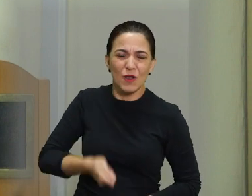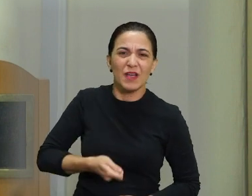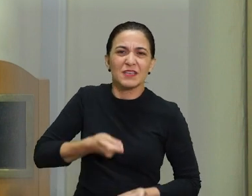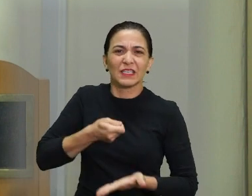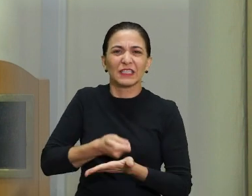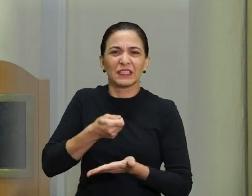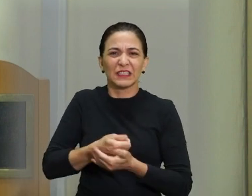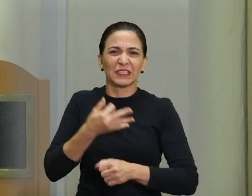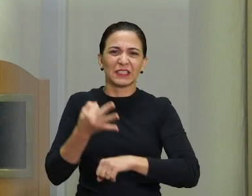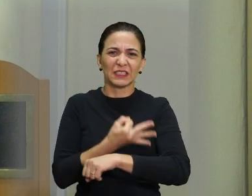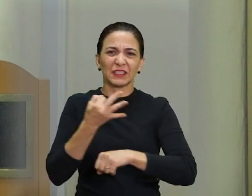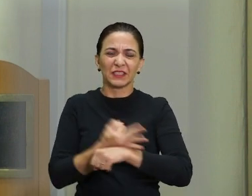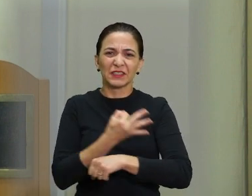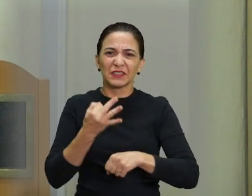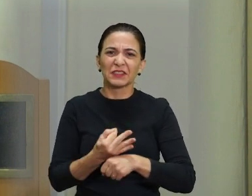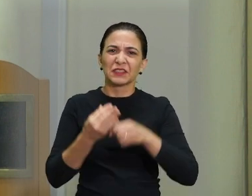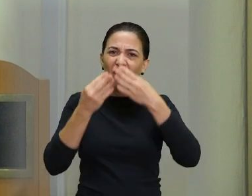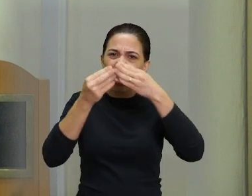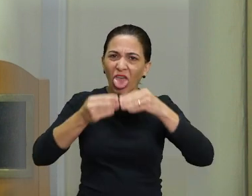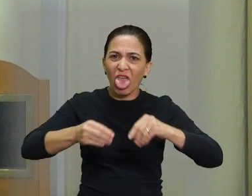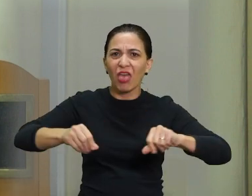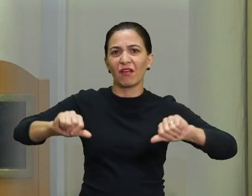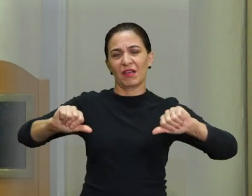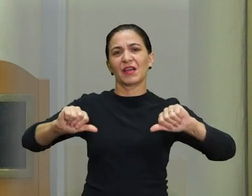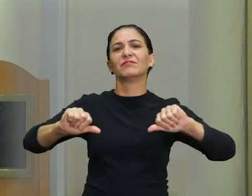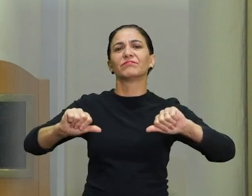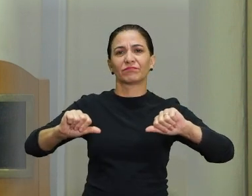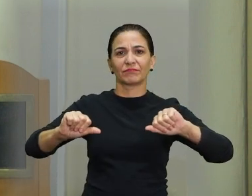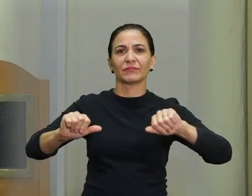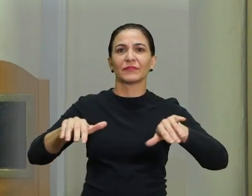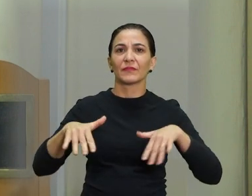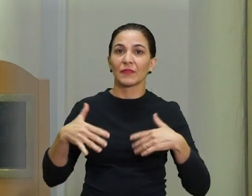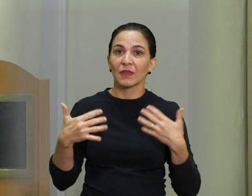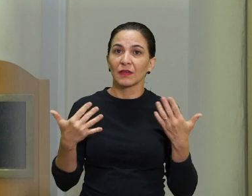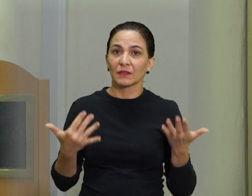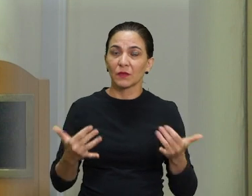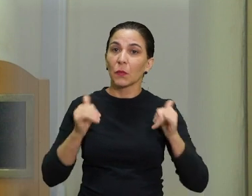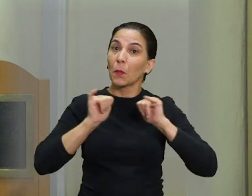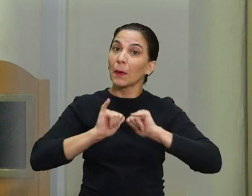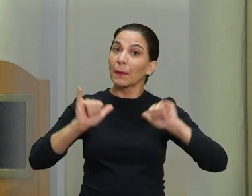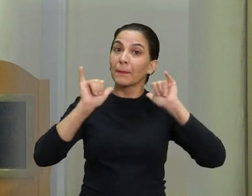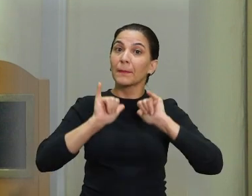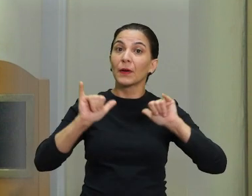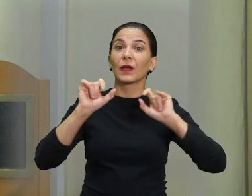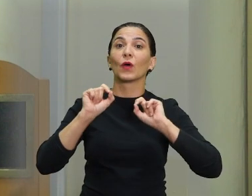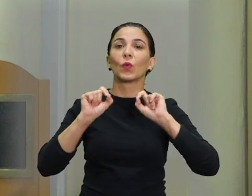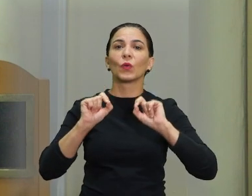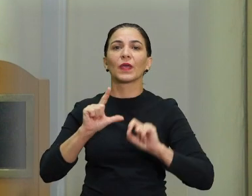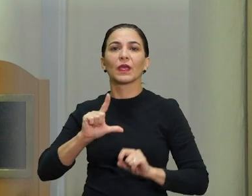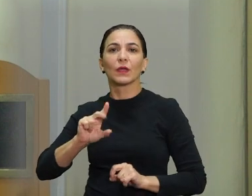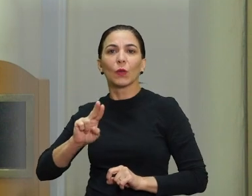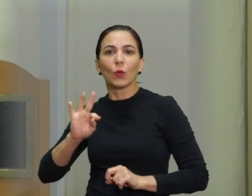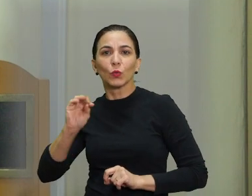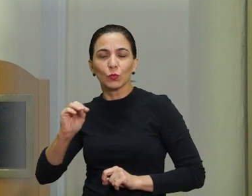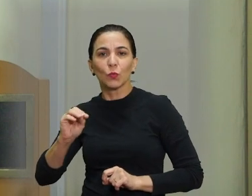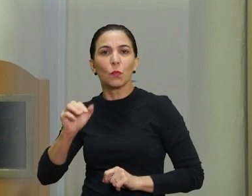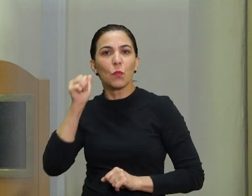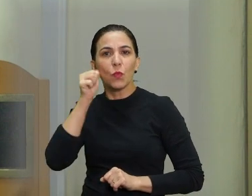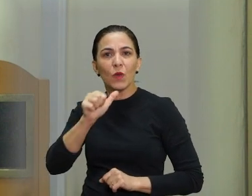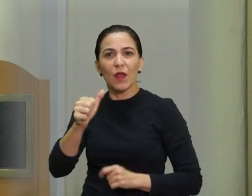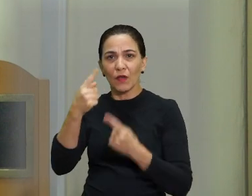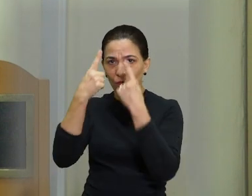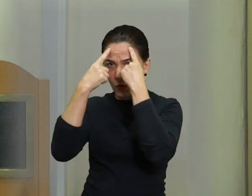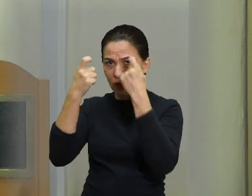insiste em nos quebrar e nos derrubar. Então, a campanha Luto contra as